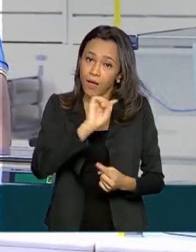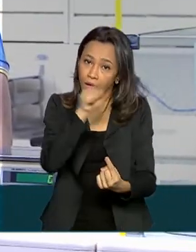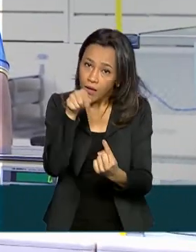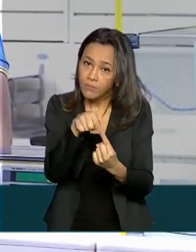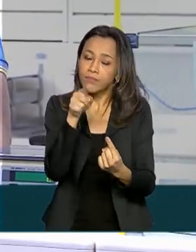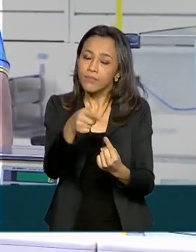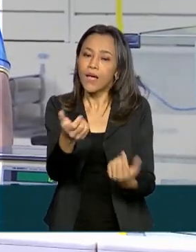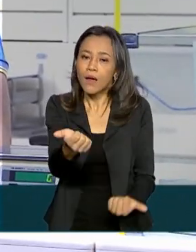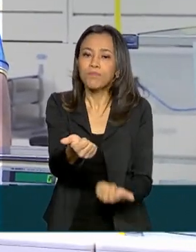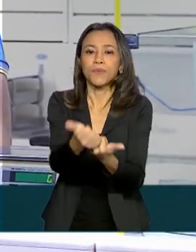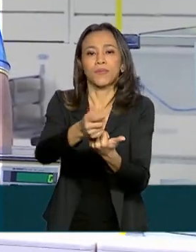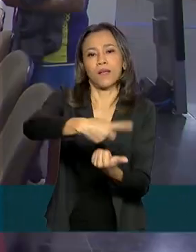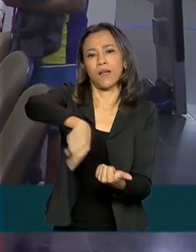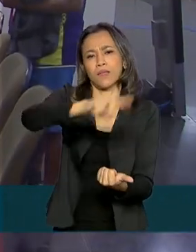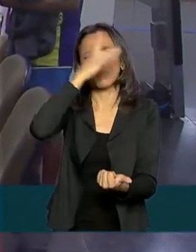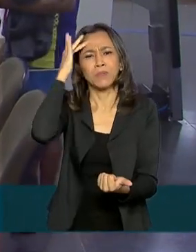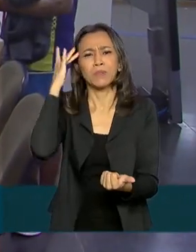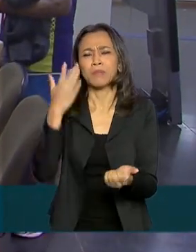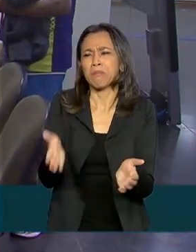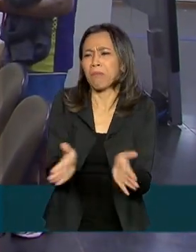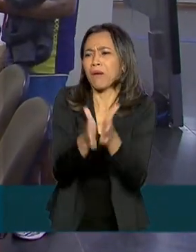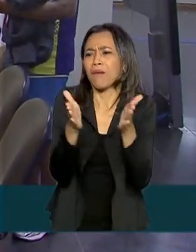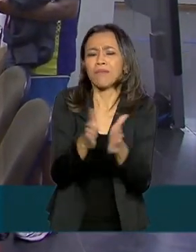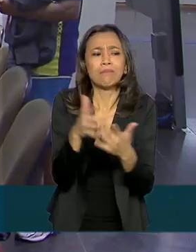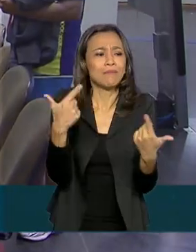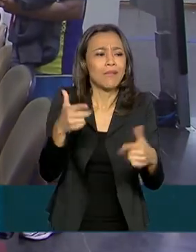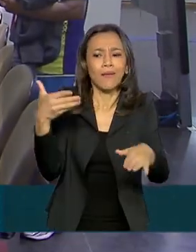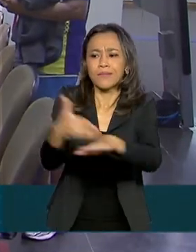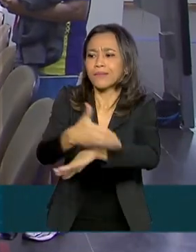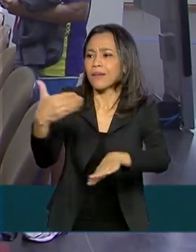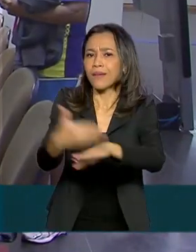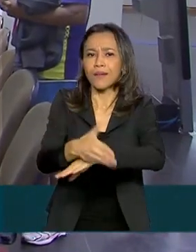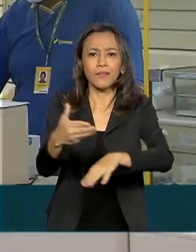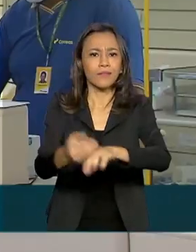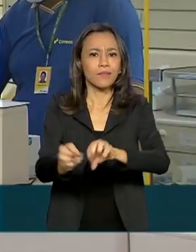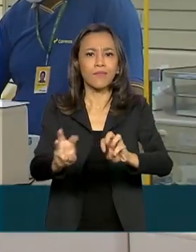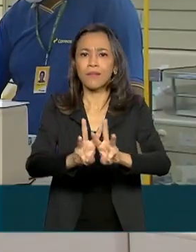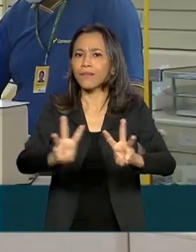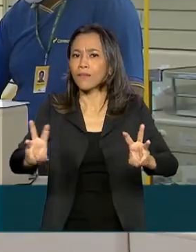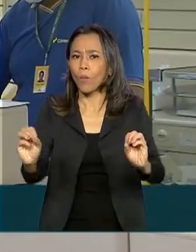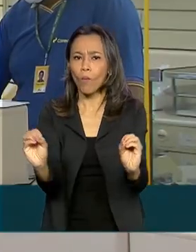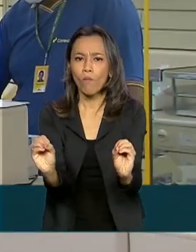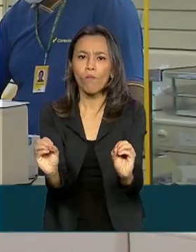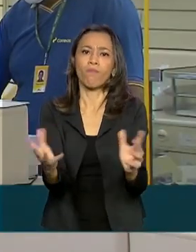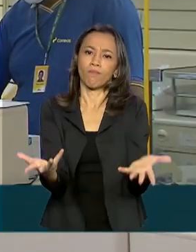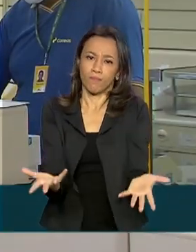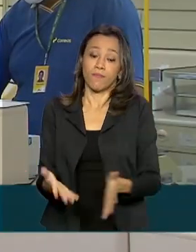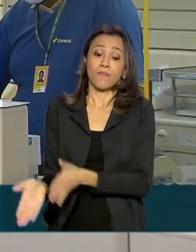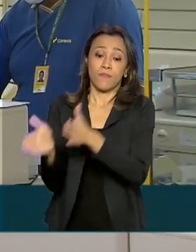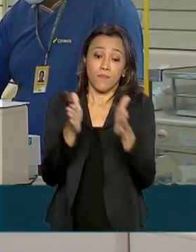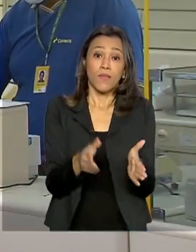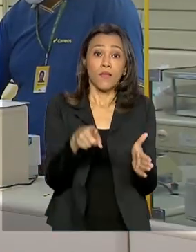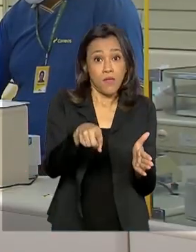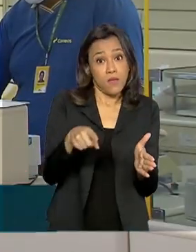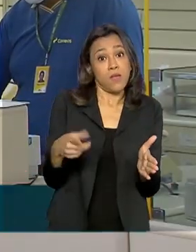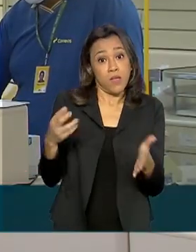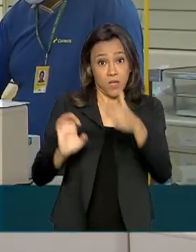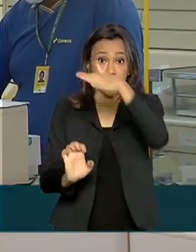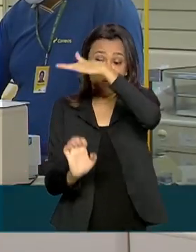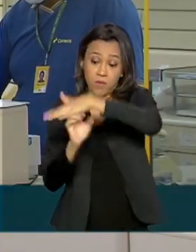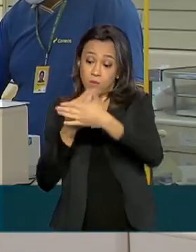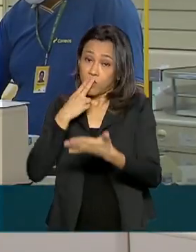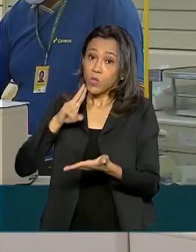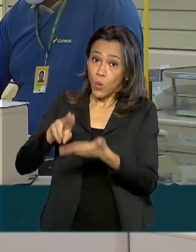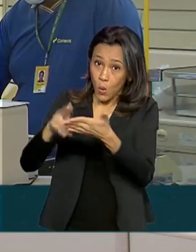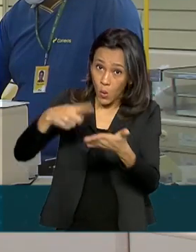população mais vulnerável que não tem acesso aos meios digitais. A expectativa é de que os Correios realizem até